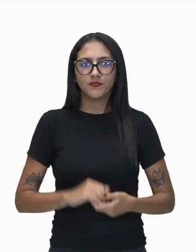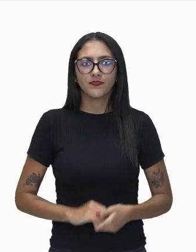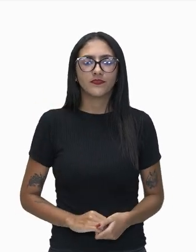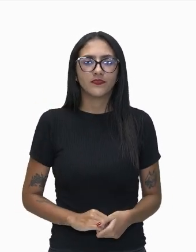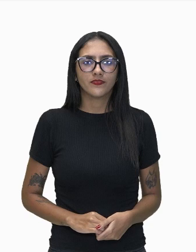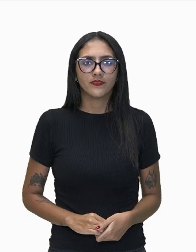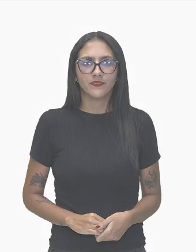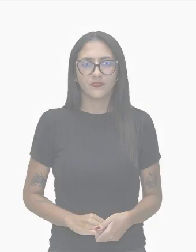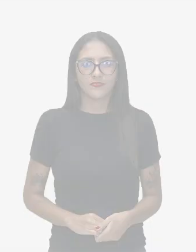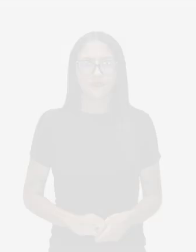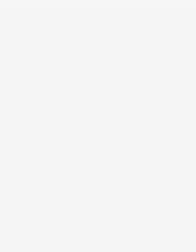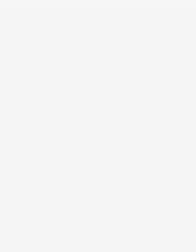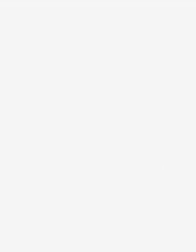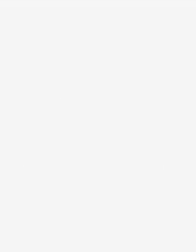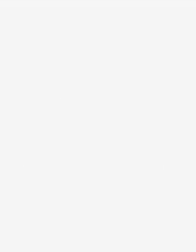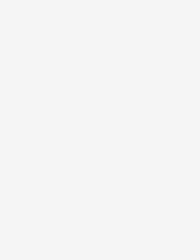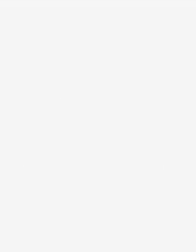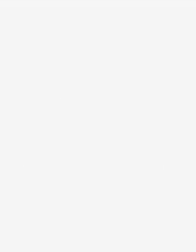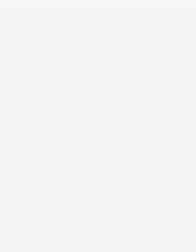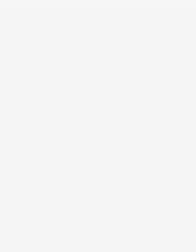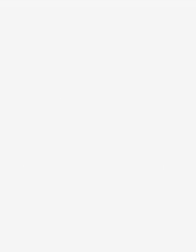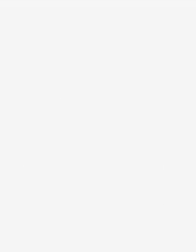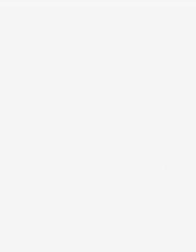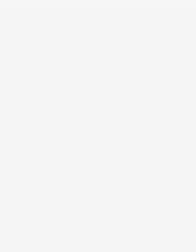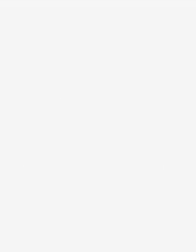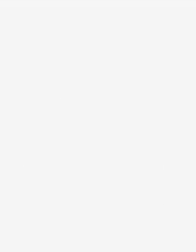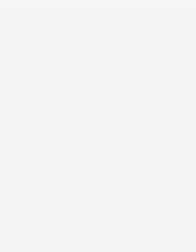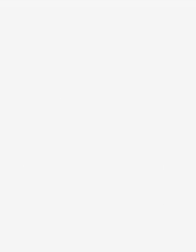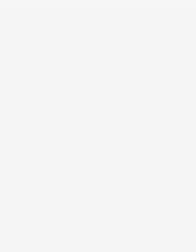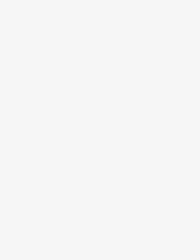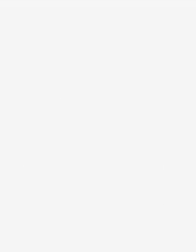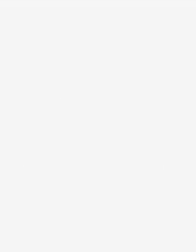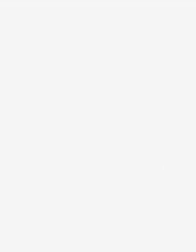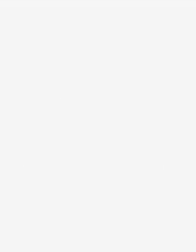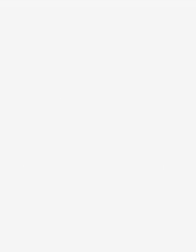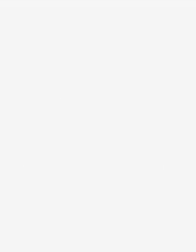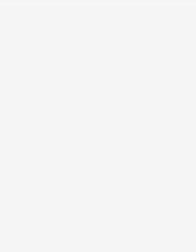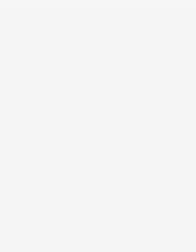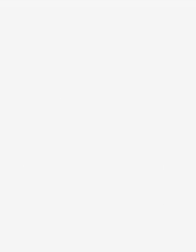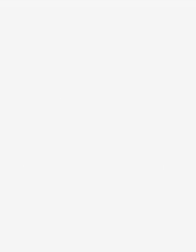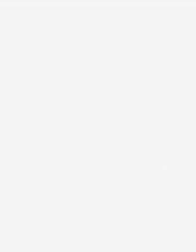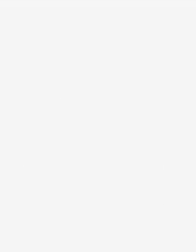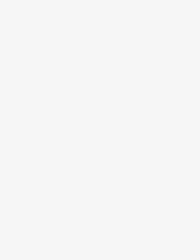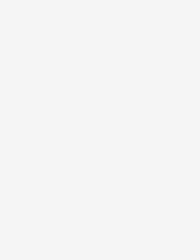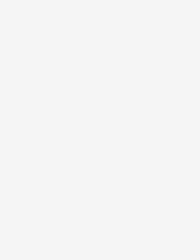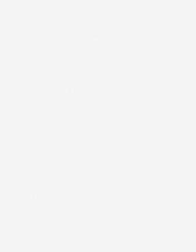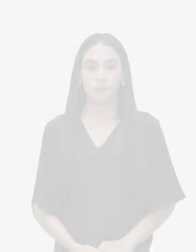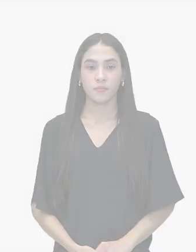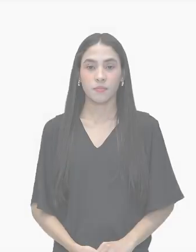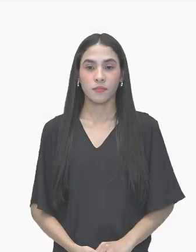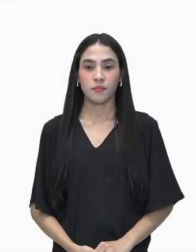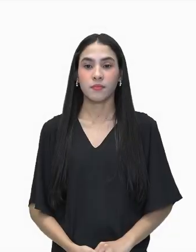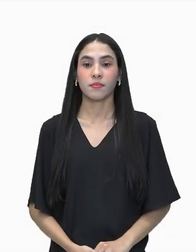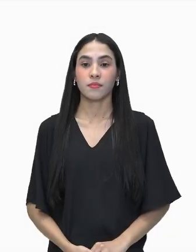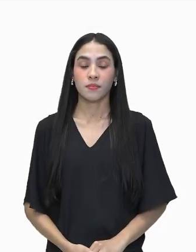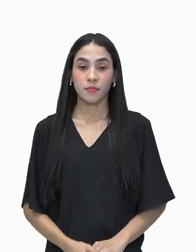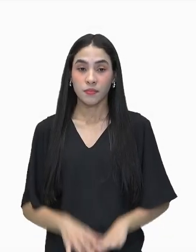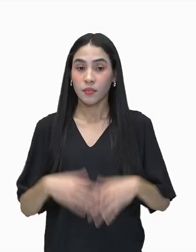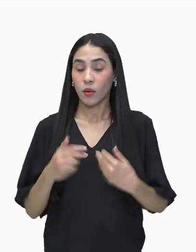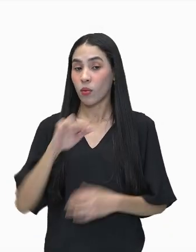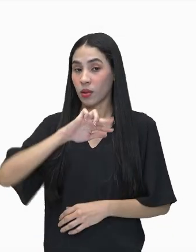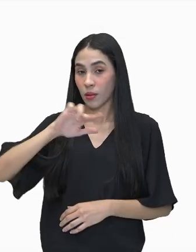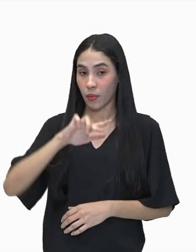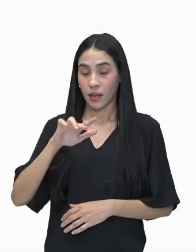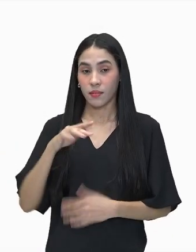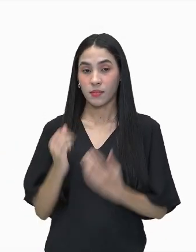com a infraestrutura. E essa infraestrutura não é a infraestrutura da indústria propriamente,